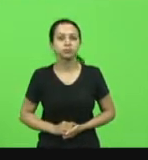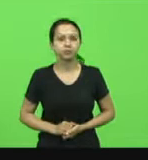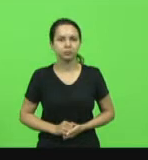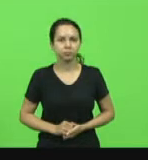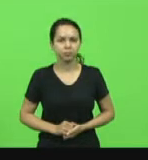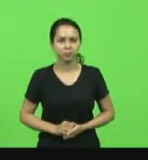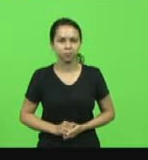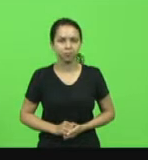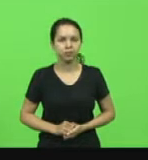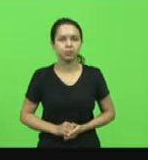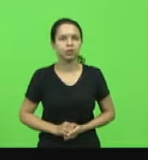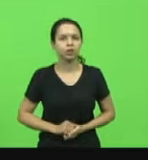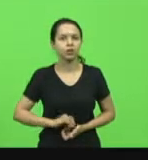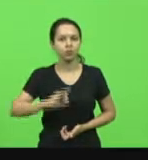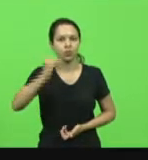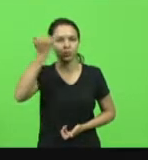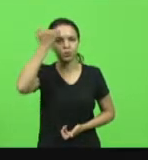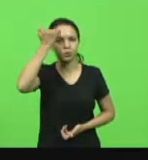Deputado Jair Mioto.